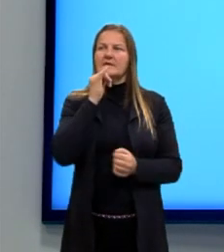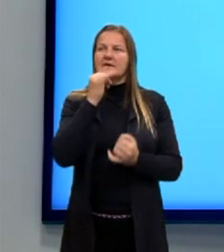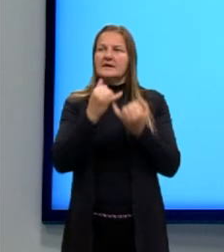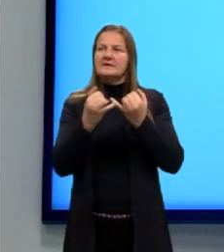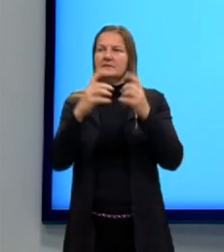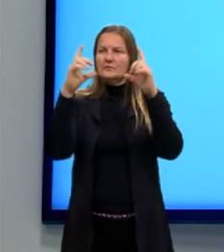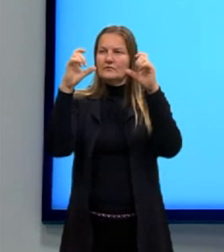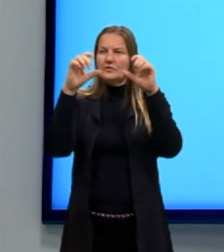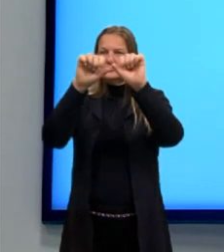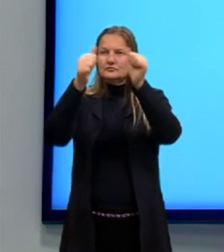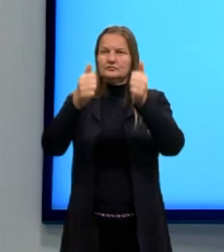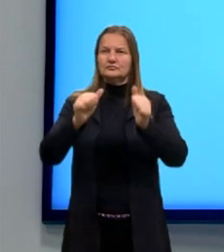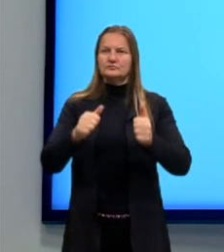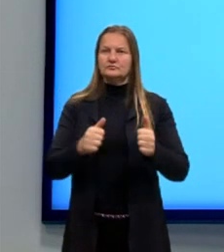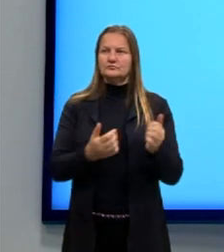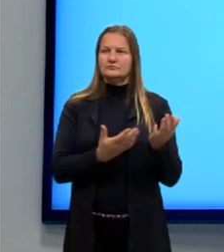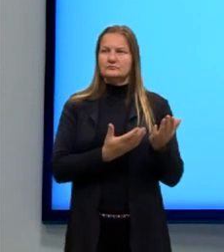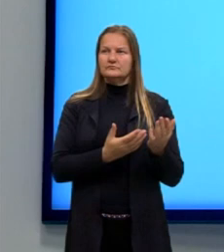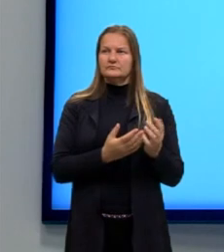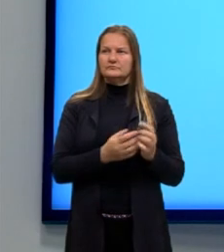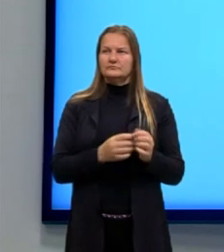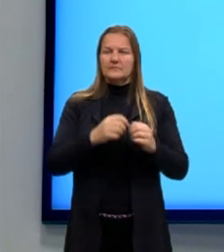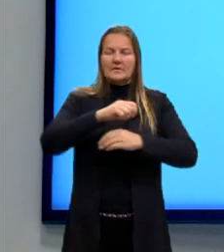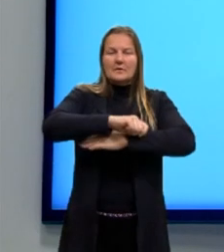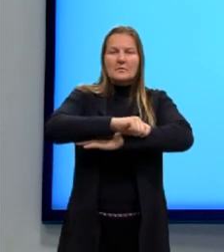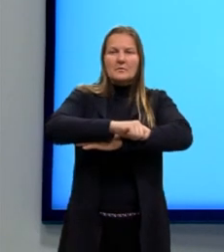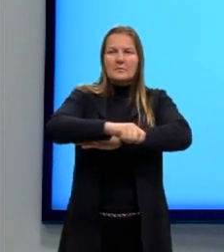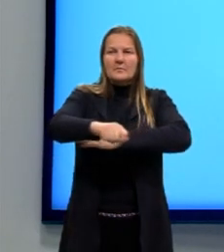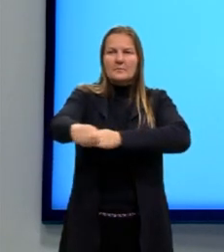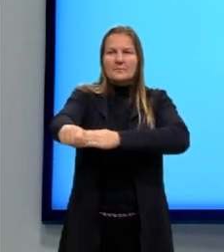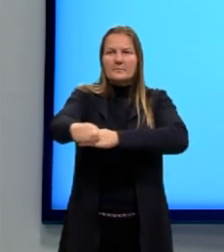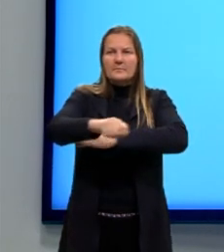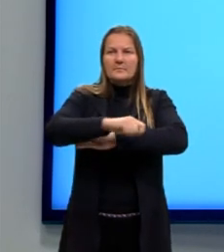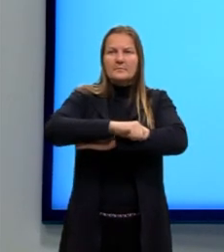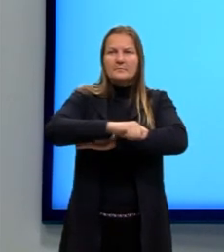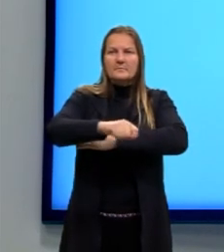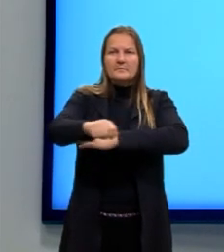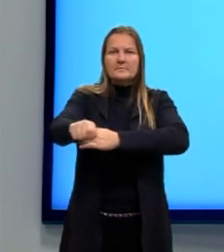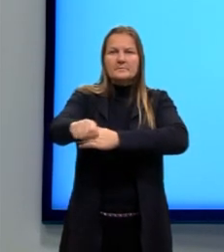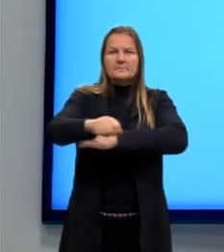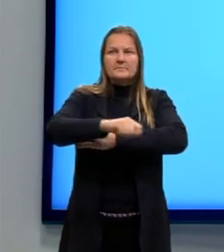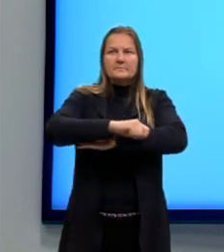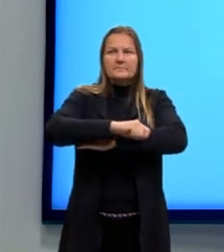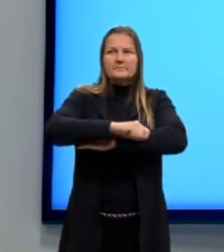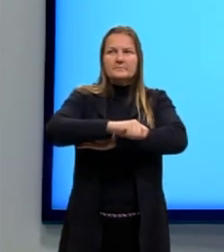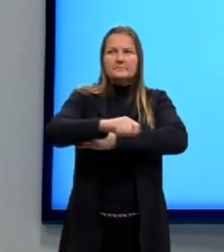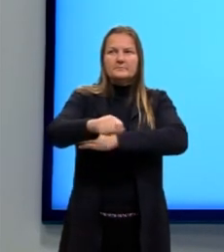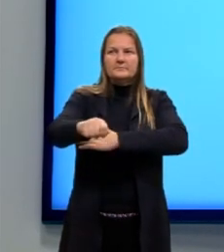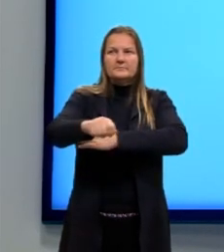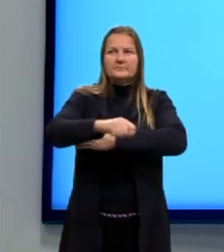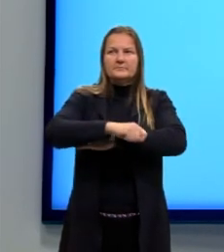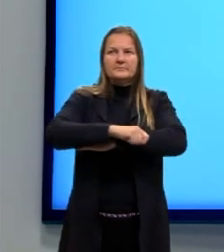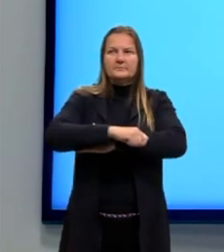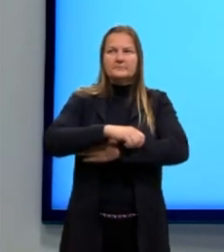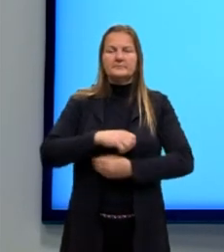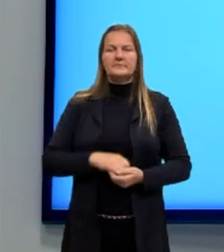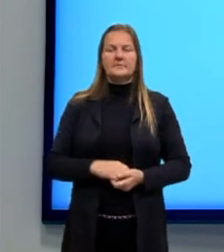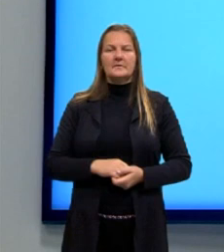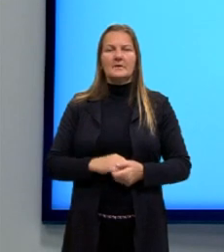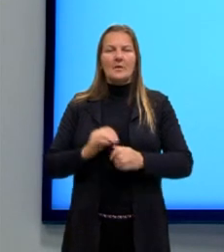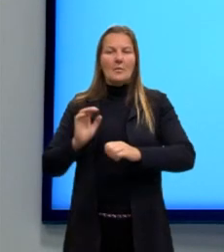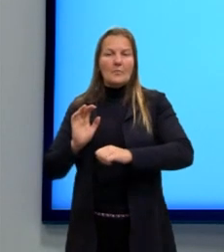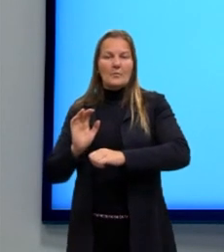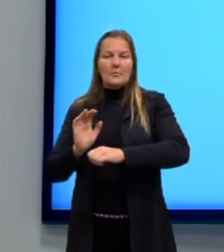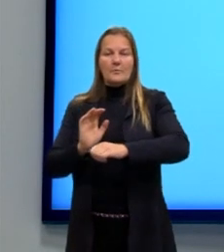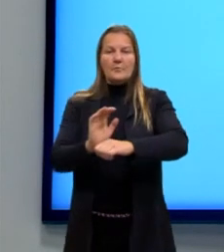primeira imagem, a gente pode abrir a porta e aí a gente imagina, né? Que essa porta está empurrando as moléculas de